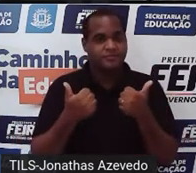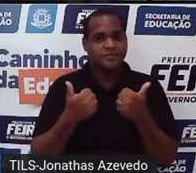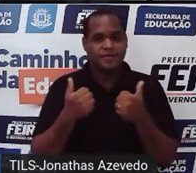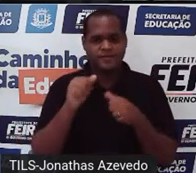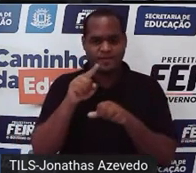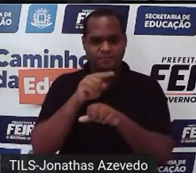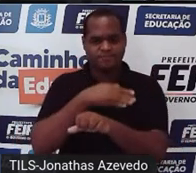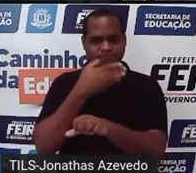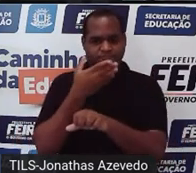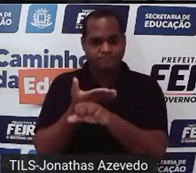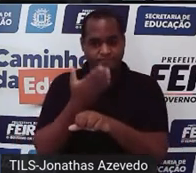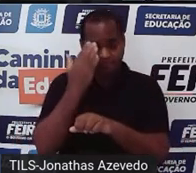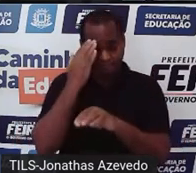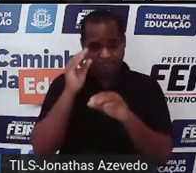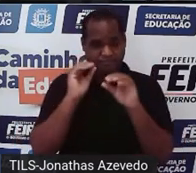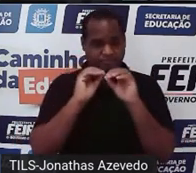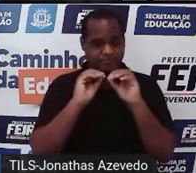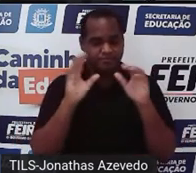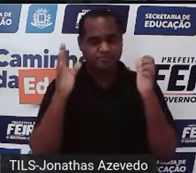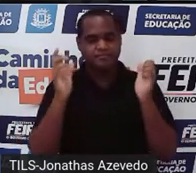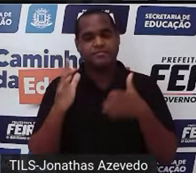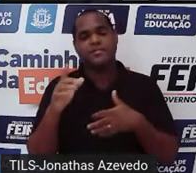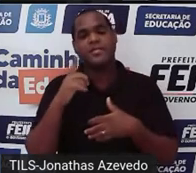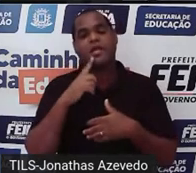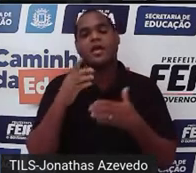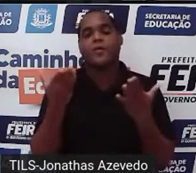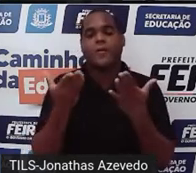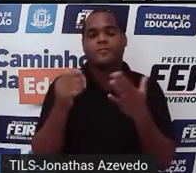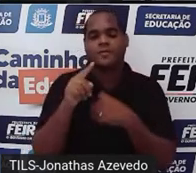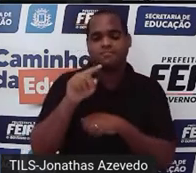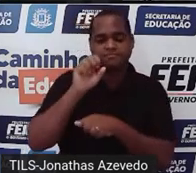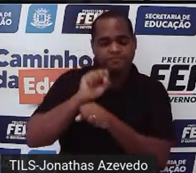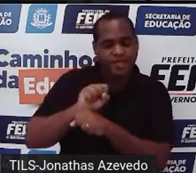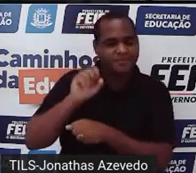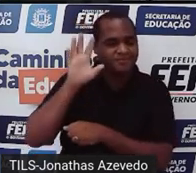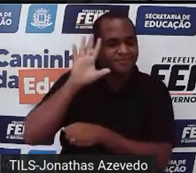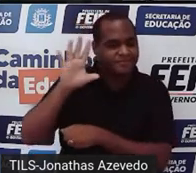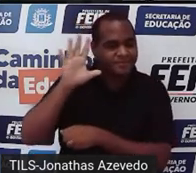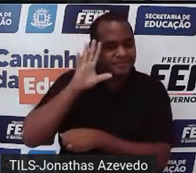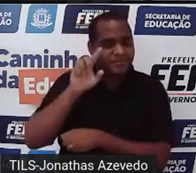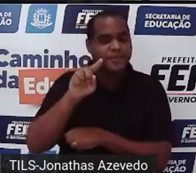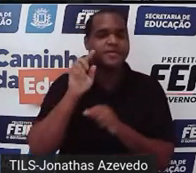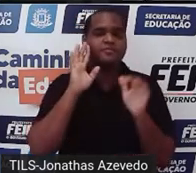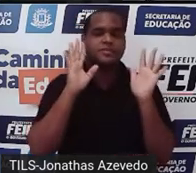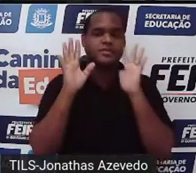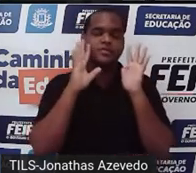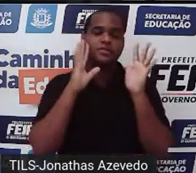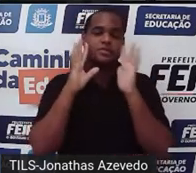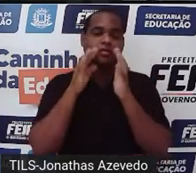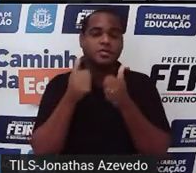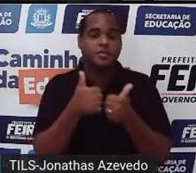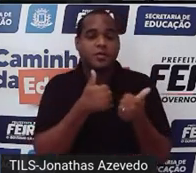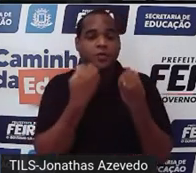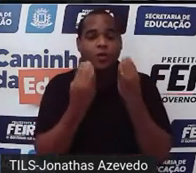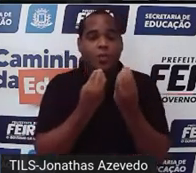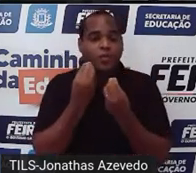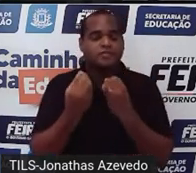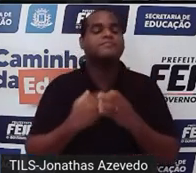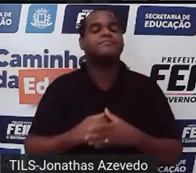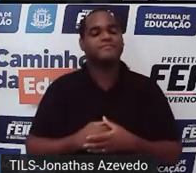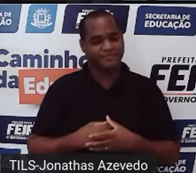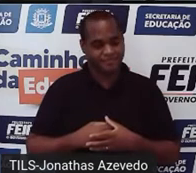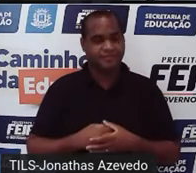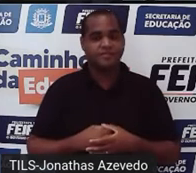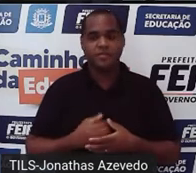aqui o quanto foi que você entendeu. Vamos fazer esse momento de pausa para ver o que a gente está entendendo e quanto a gente está entendendo. Tá bom?